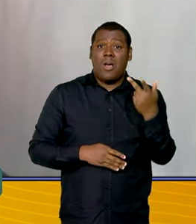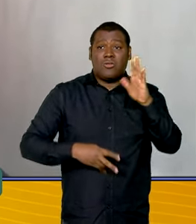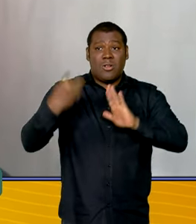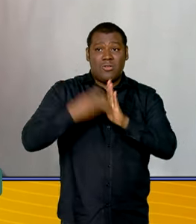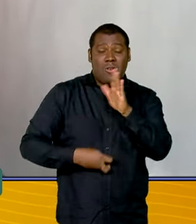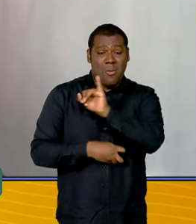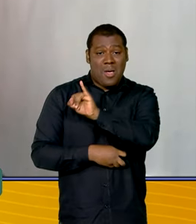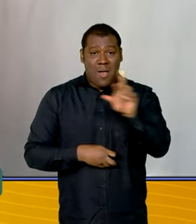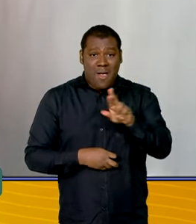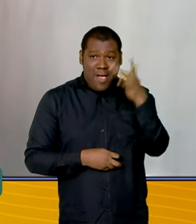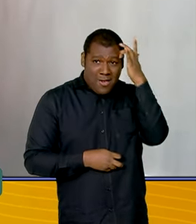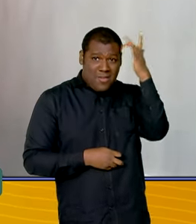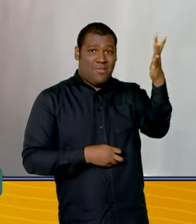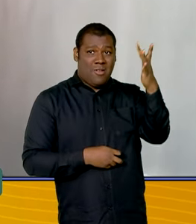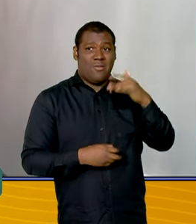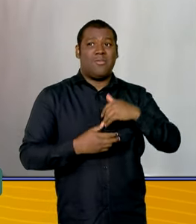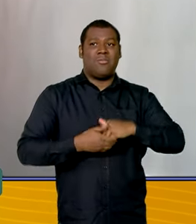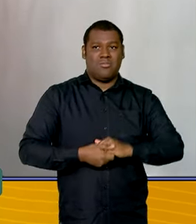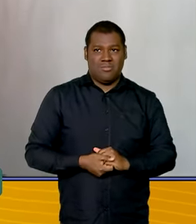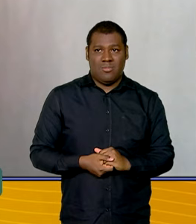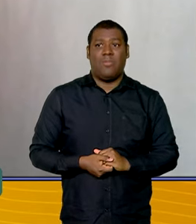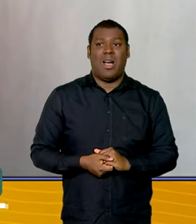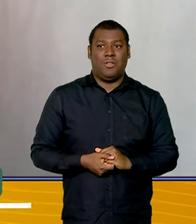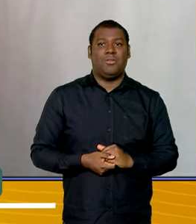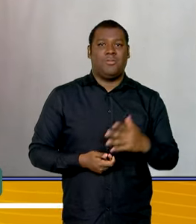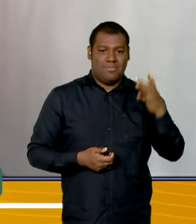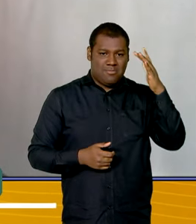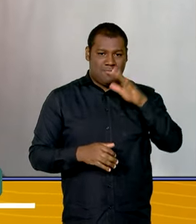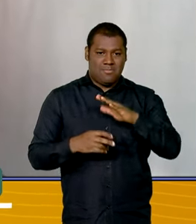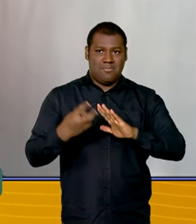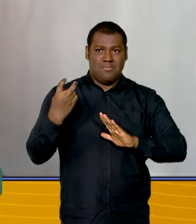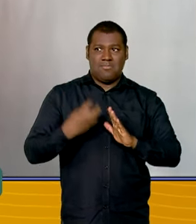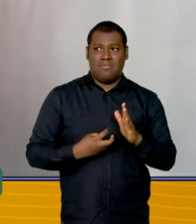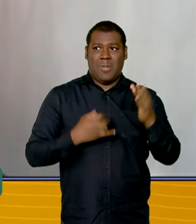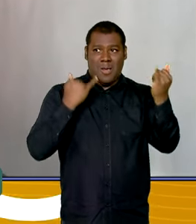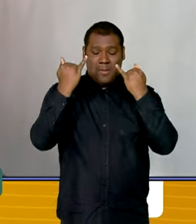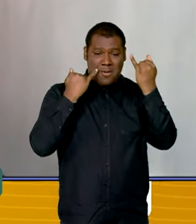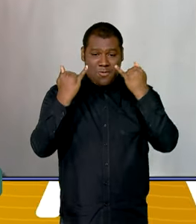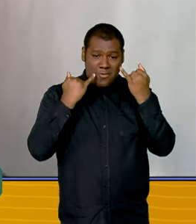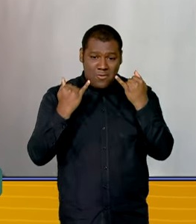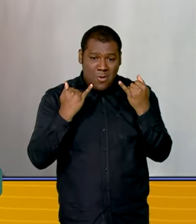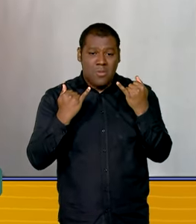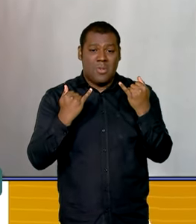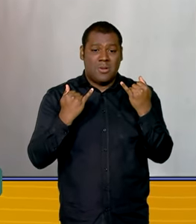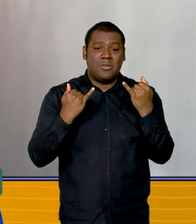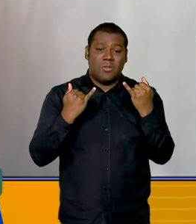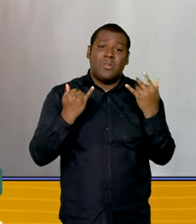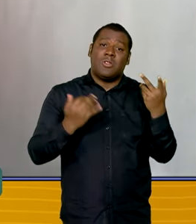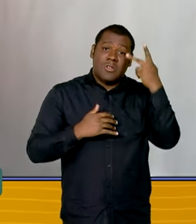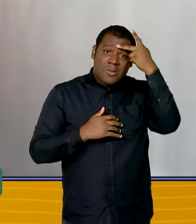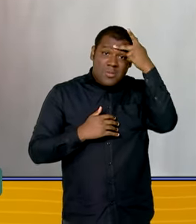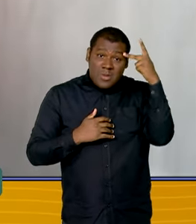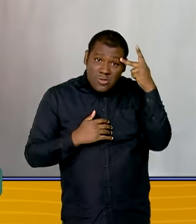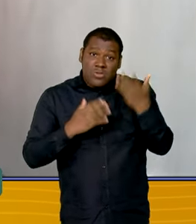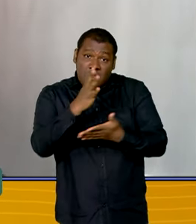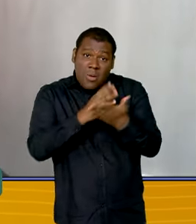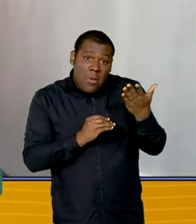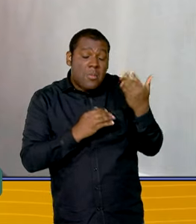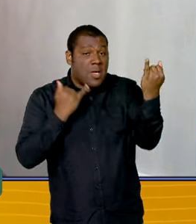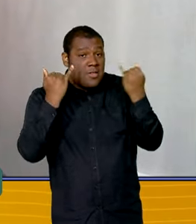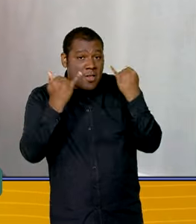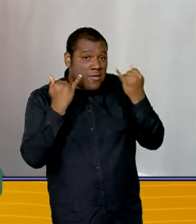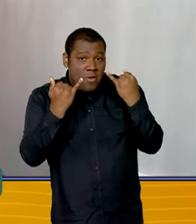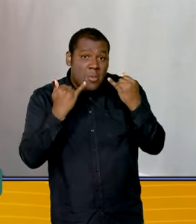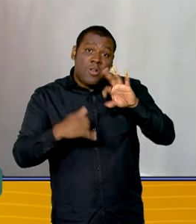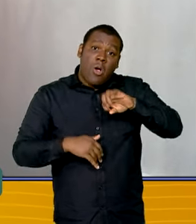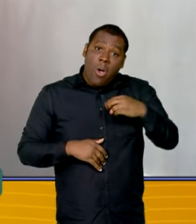mostrando para o cidadão os dados que ela tem sobre ele. E aí o contribuinte utiliza ou não aqueles dados, não é obrigatório. Ele deve